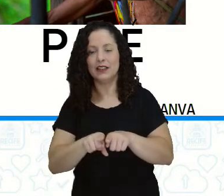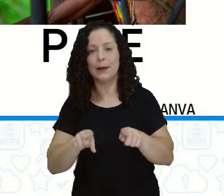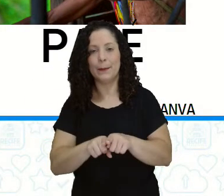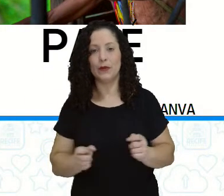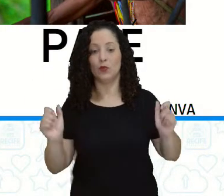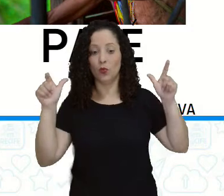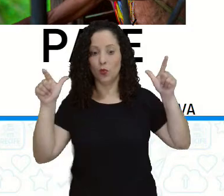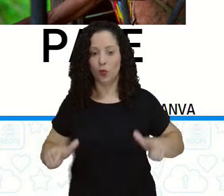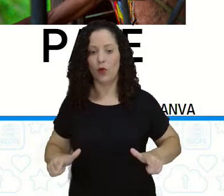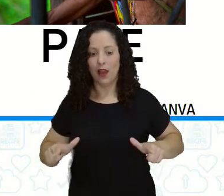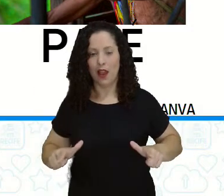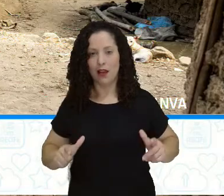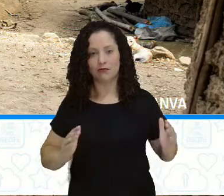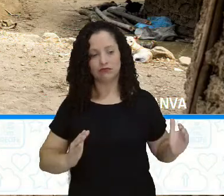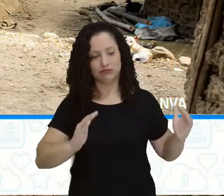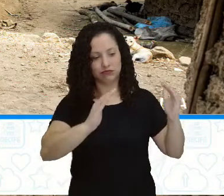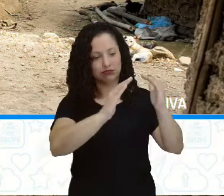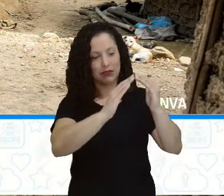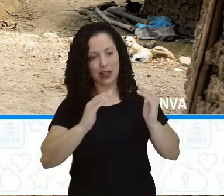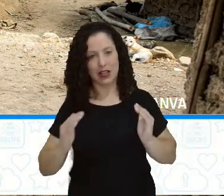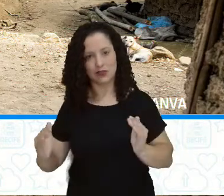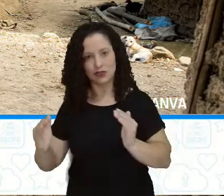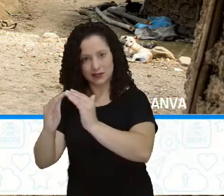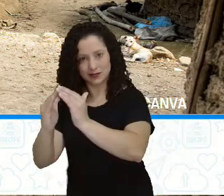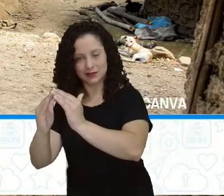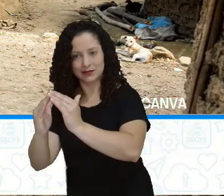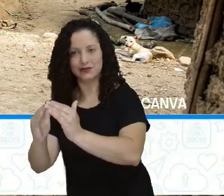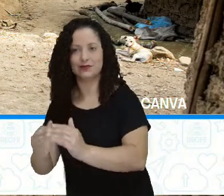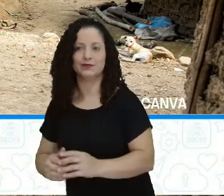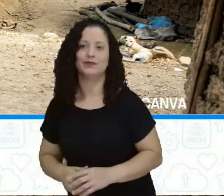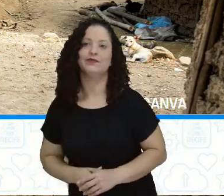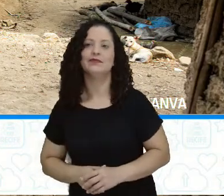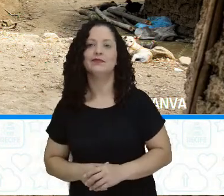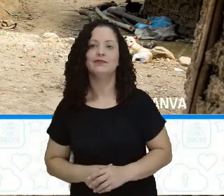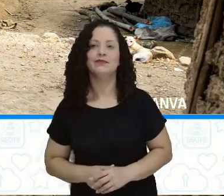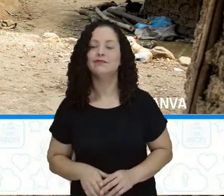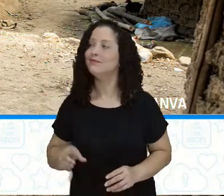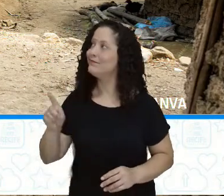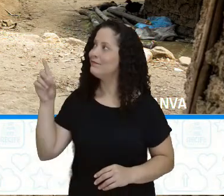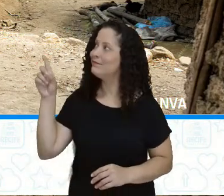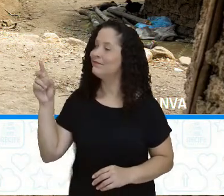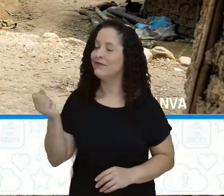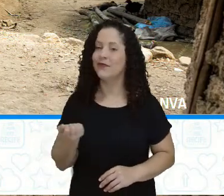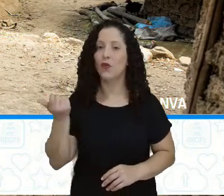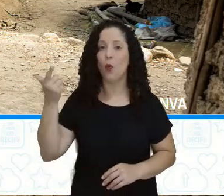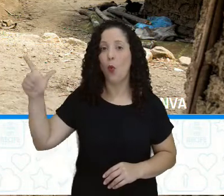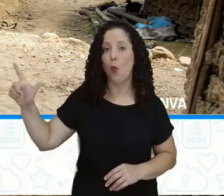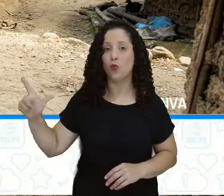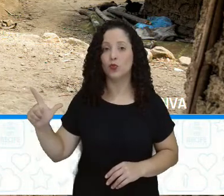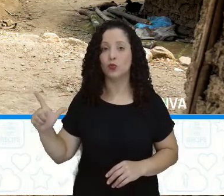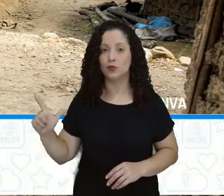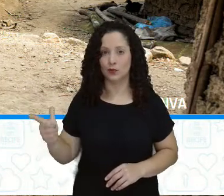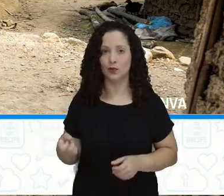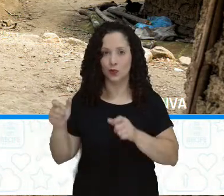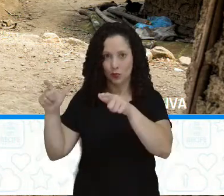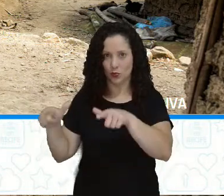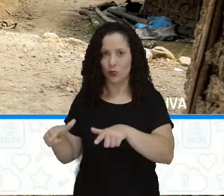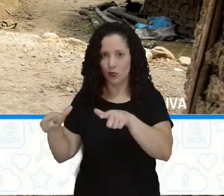moram nessa aldeia que a gente está vendo aí, olha. E olha só, essa aqui é uma outra aldeia que a gente está vendo,